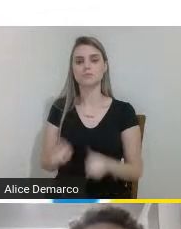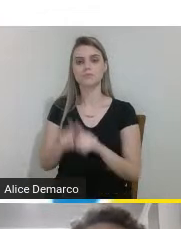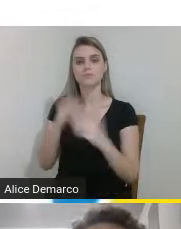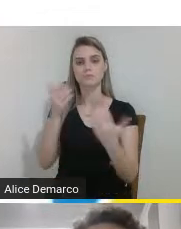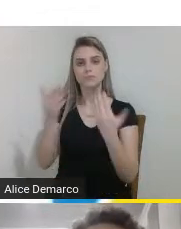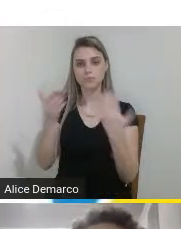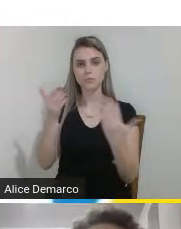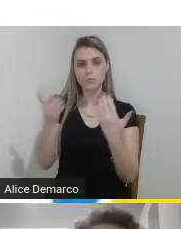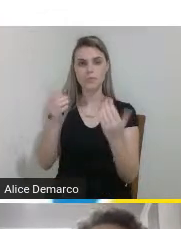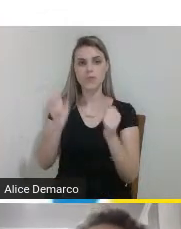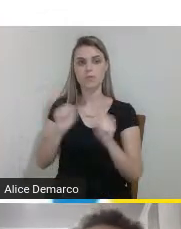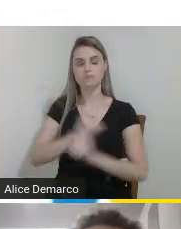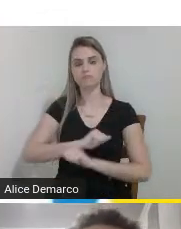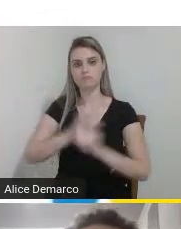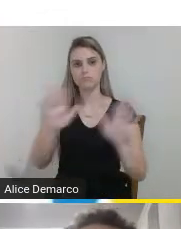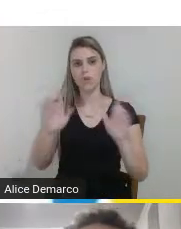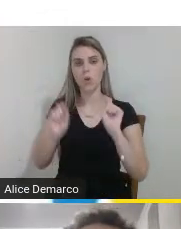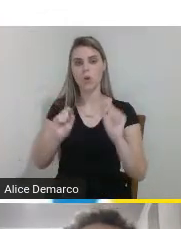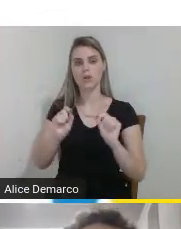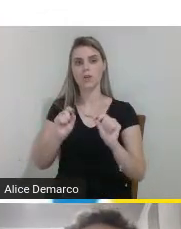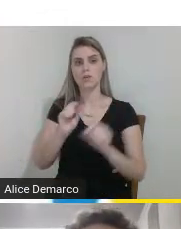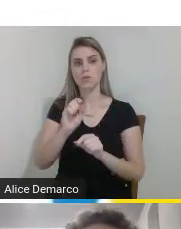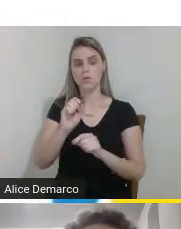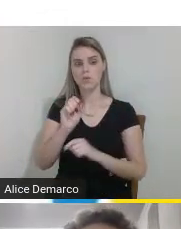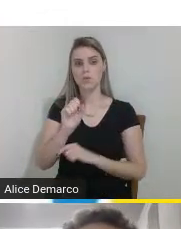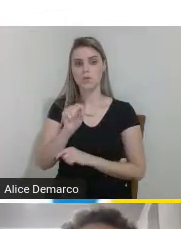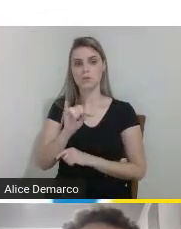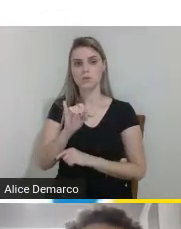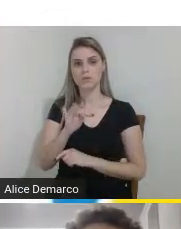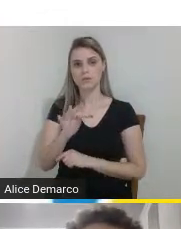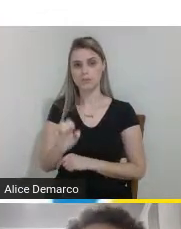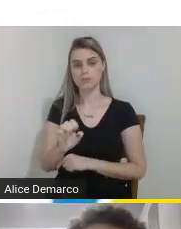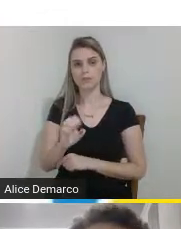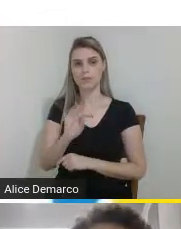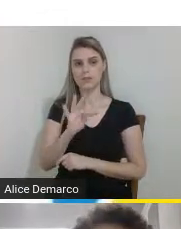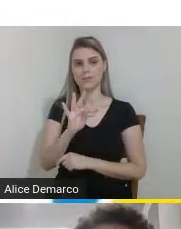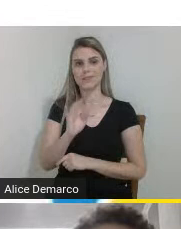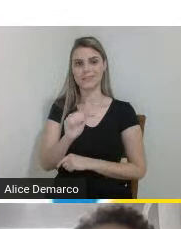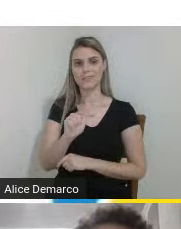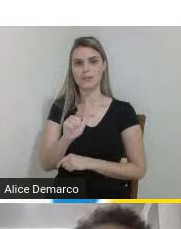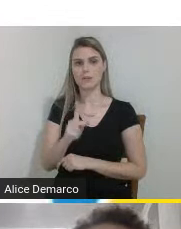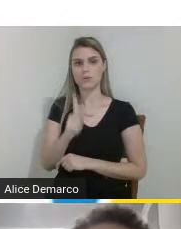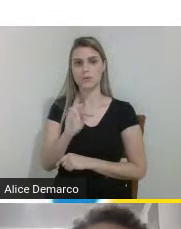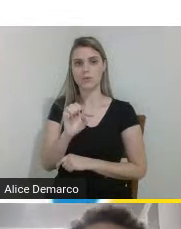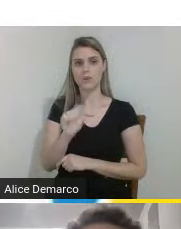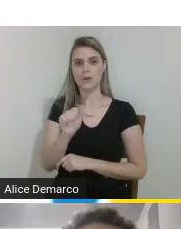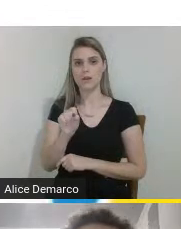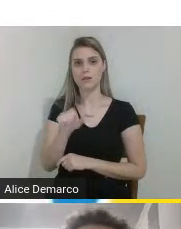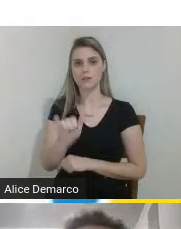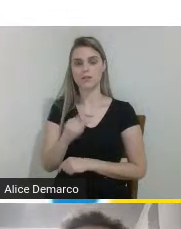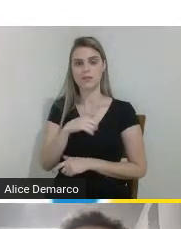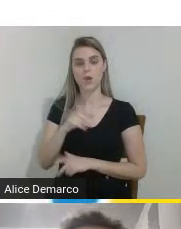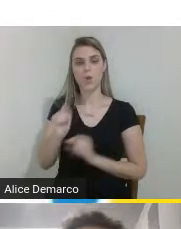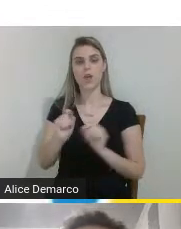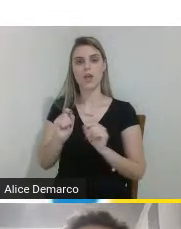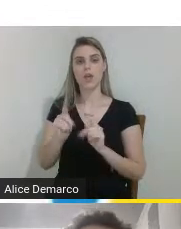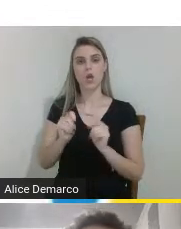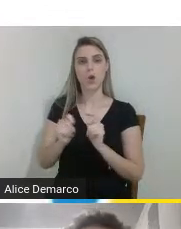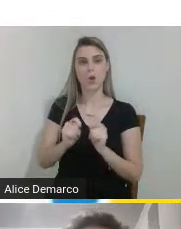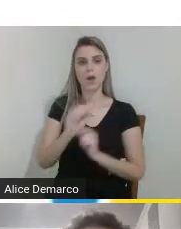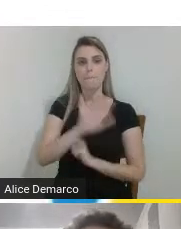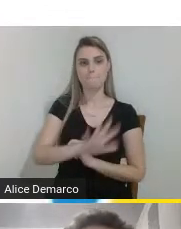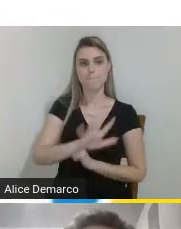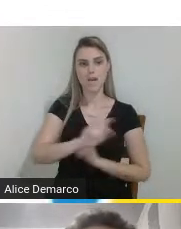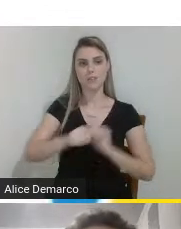fica claro que o nosso site aliás o Talkiz se diferencia por ter o controle desse sinal e ter essas imagens